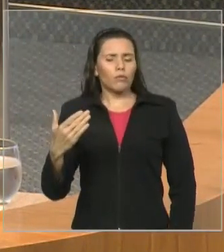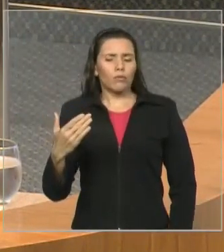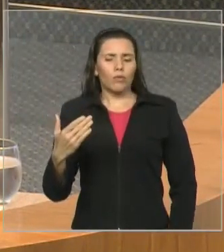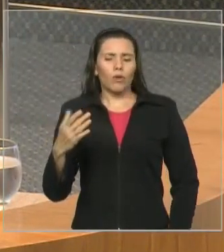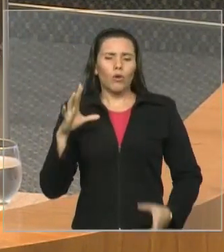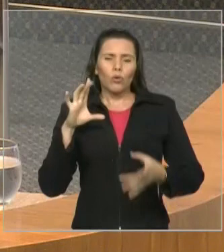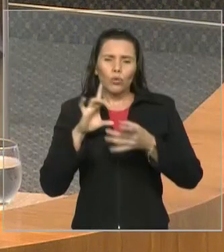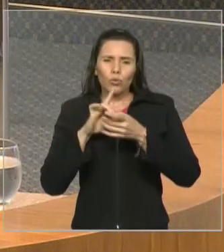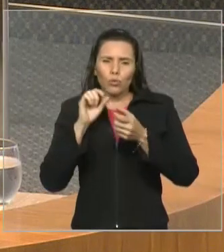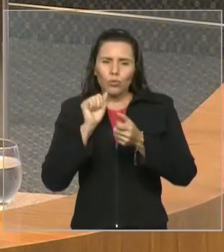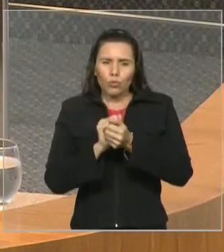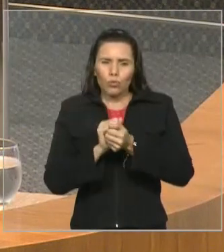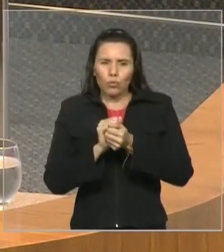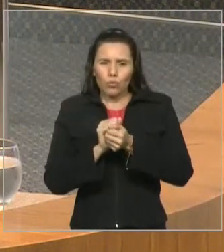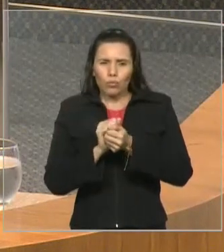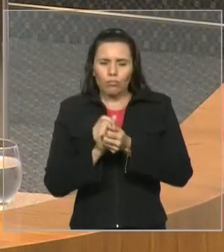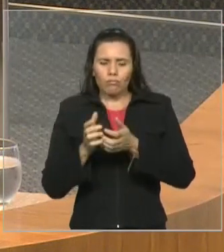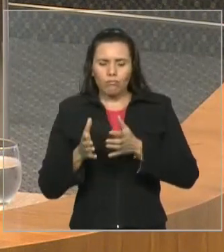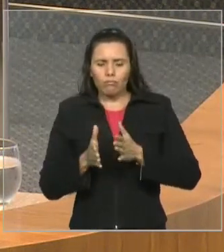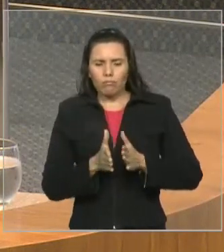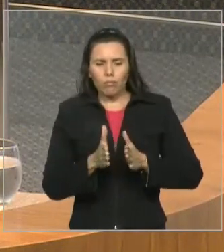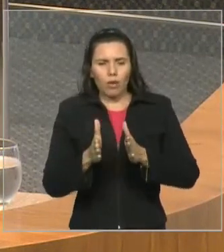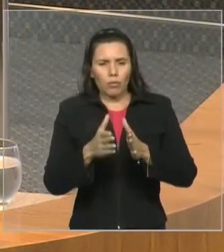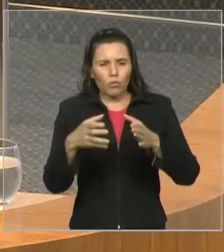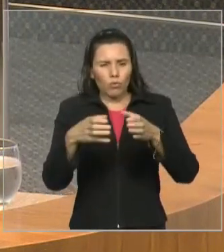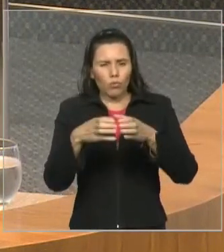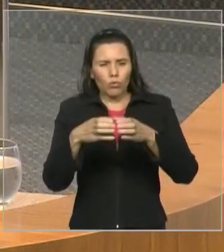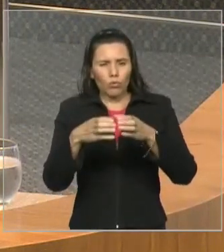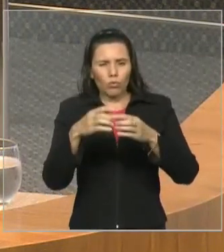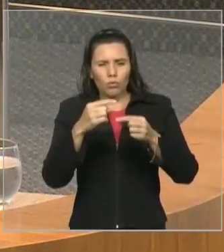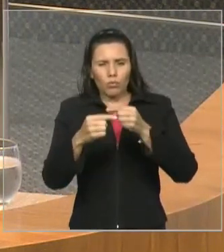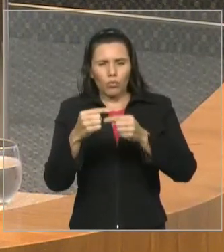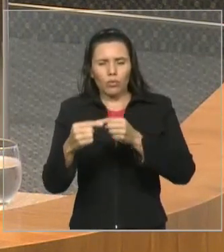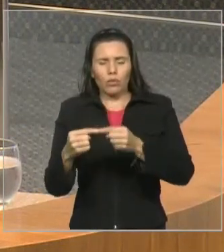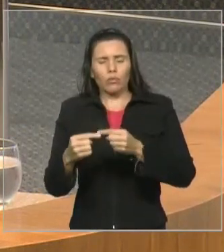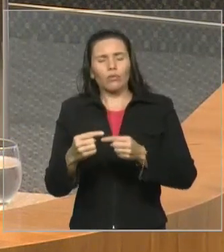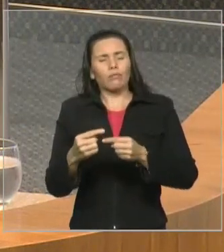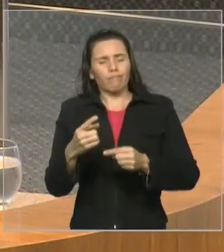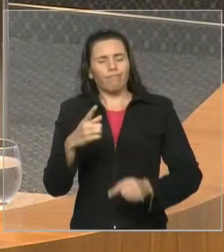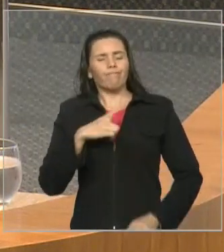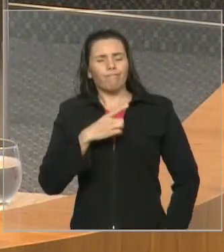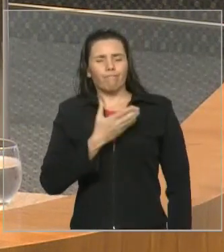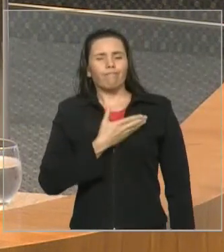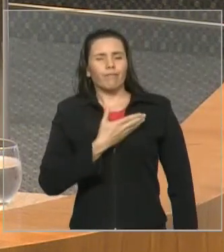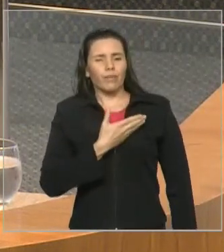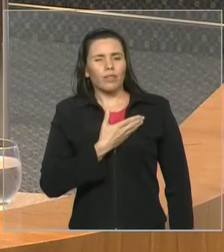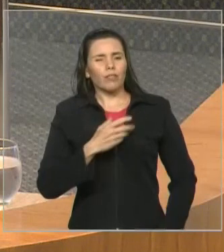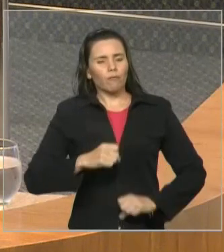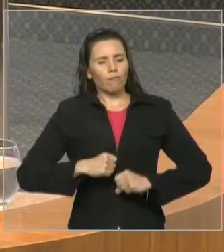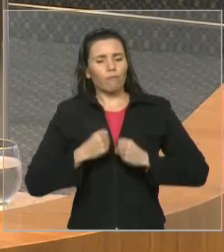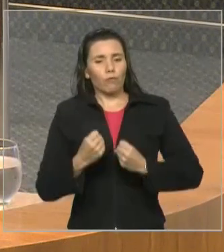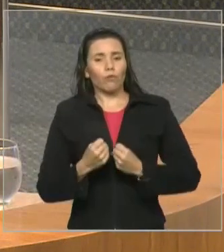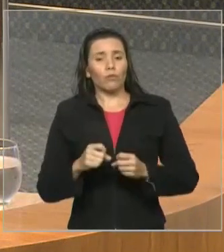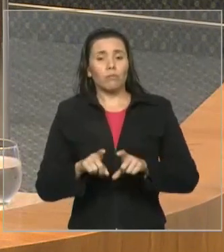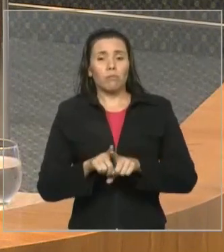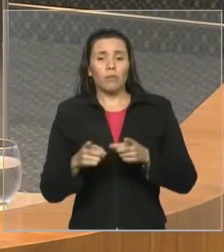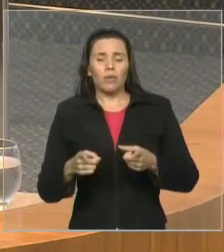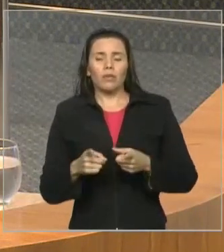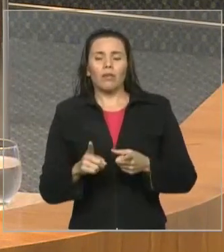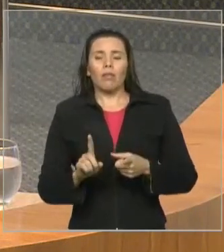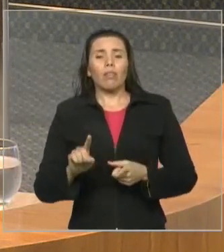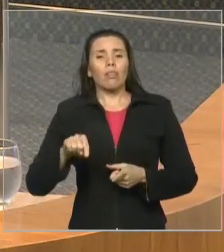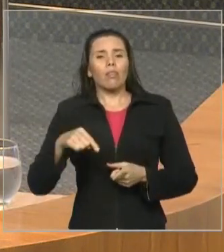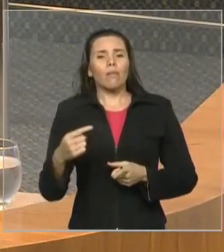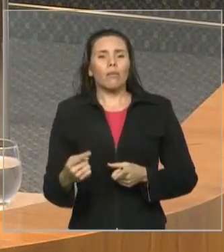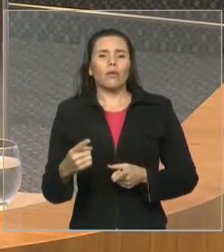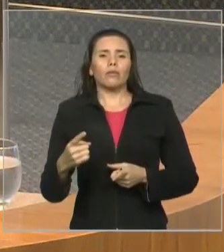juntos, no mesmo caminho político, nós tínhamos uma amizade forte. E quando nós passamos a fazer parte de